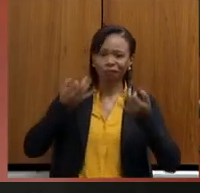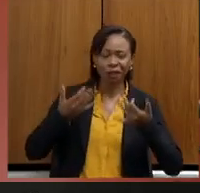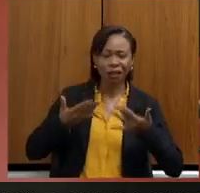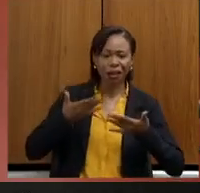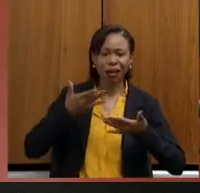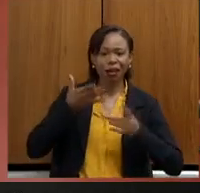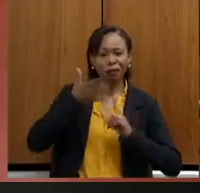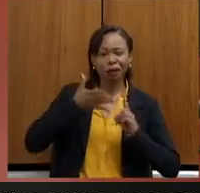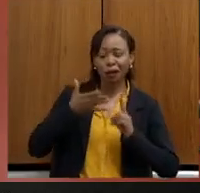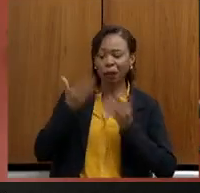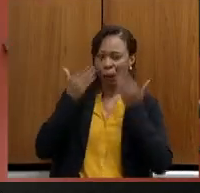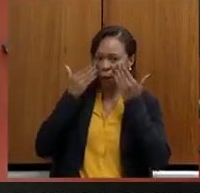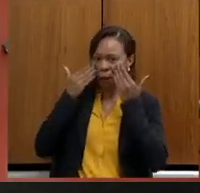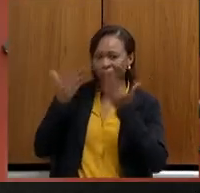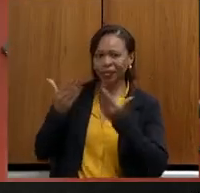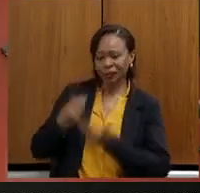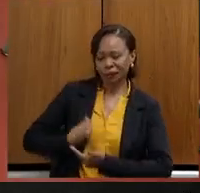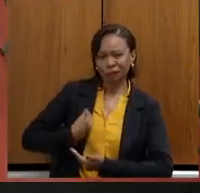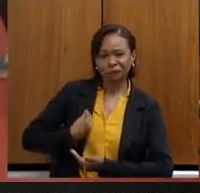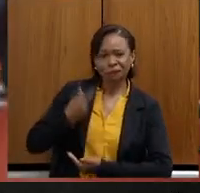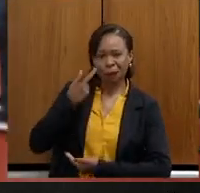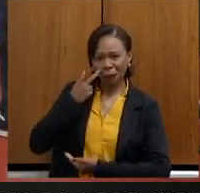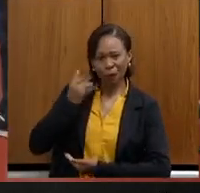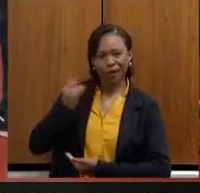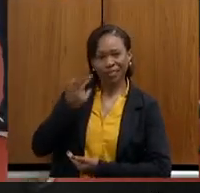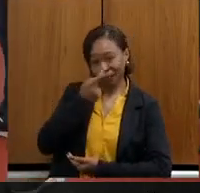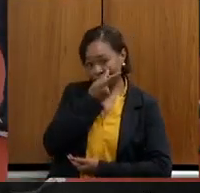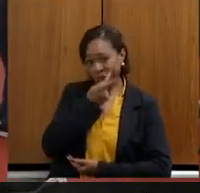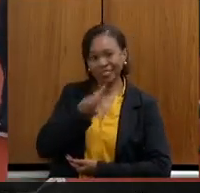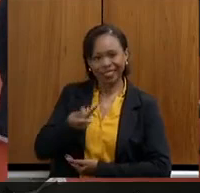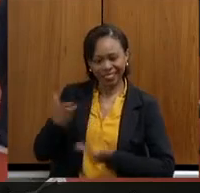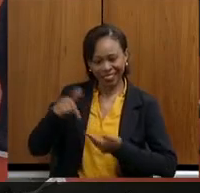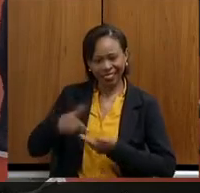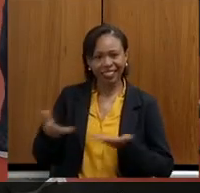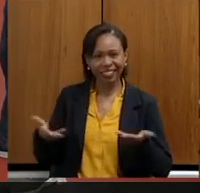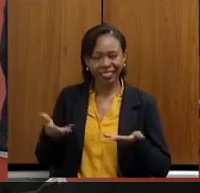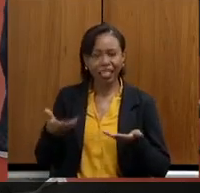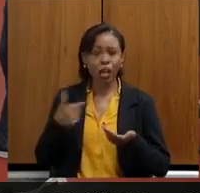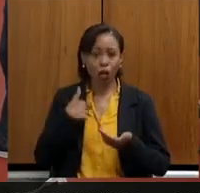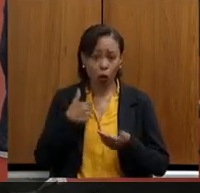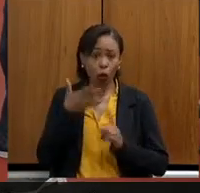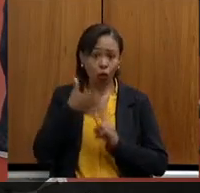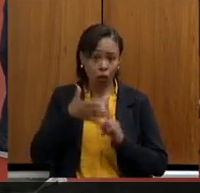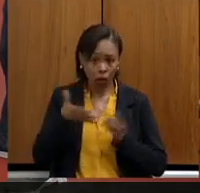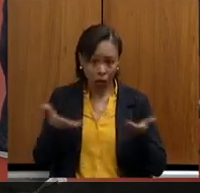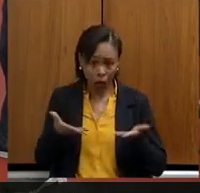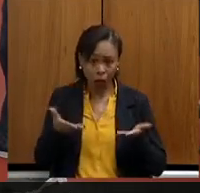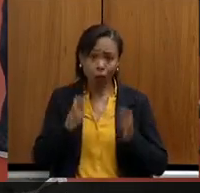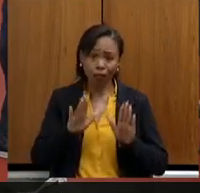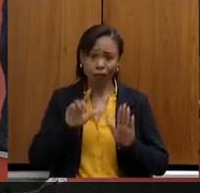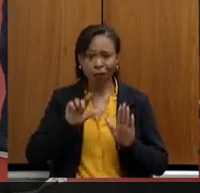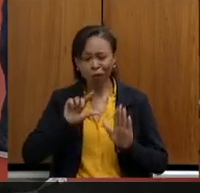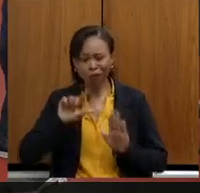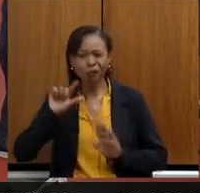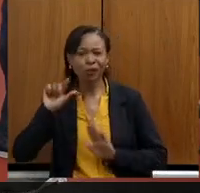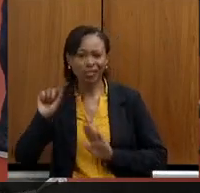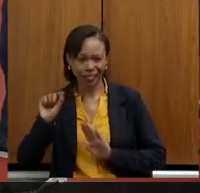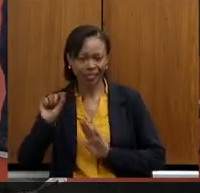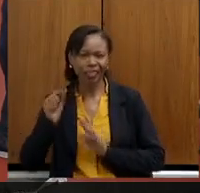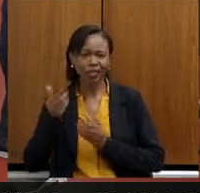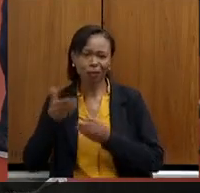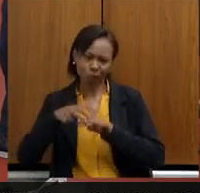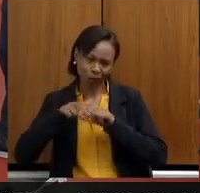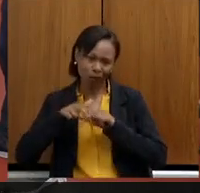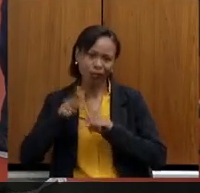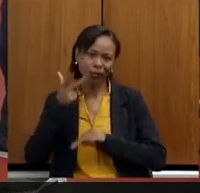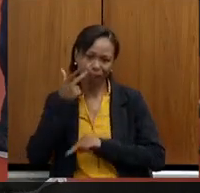Por essa razão, inclusive, eu falarei, secretário, e sairei em seguida por conta desta visita ilustre que recebo no dia de hoje. Senhoras e